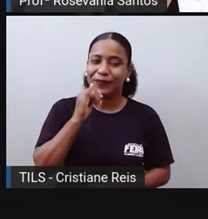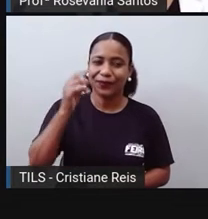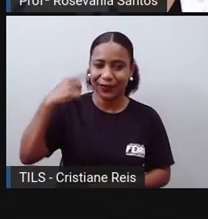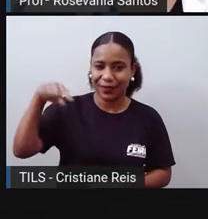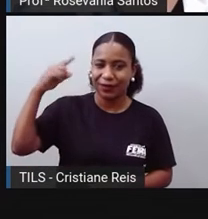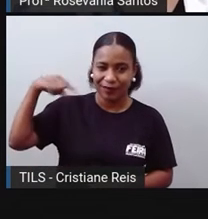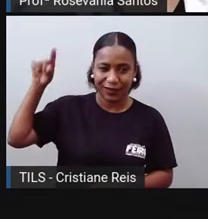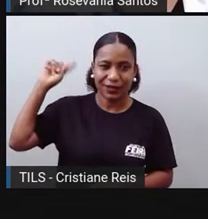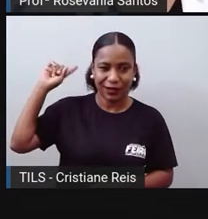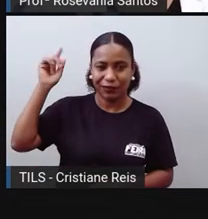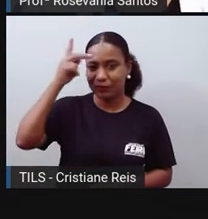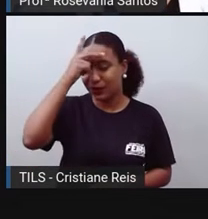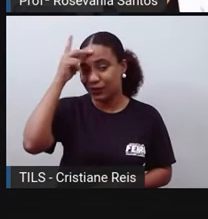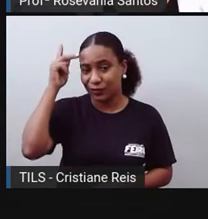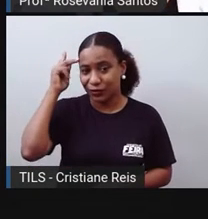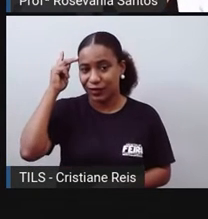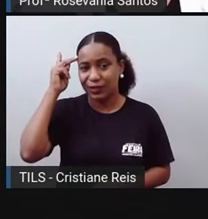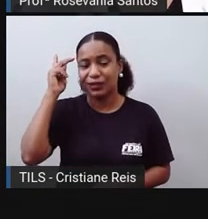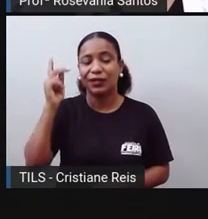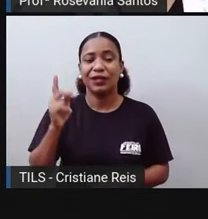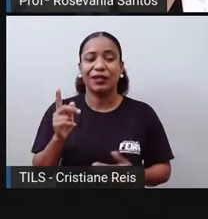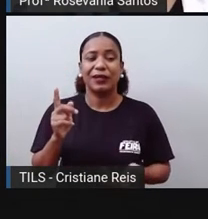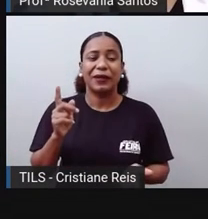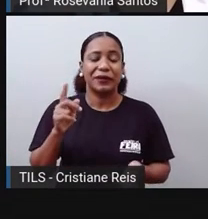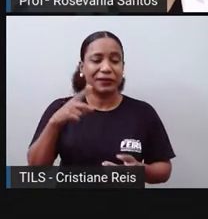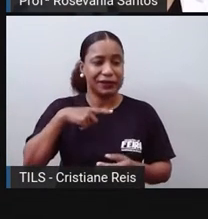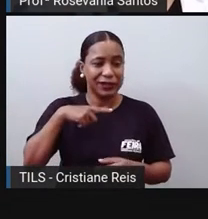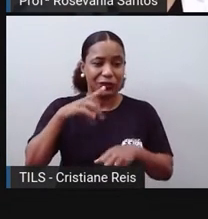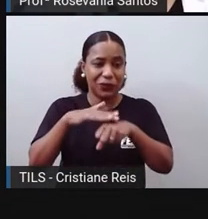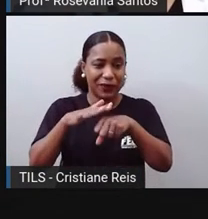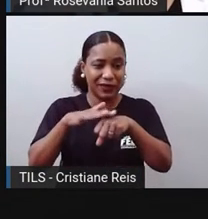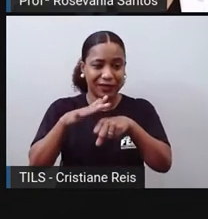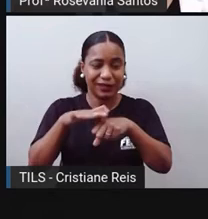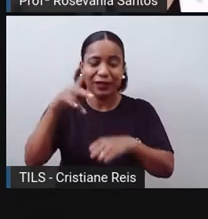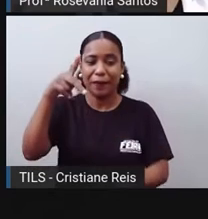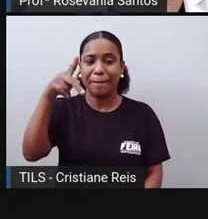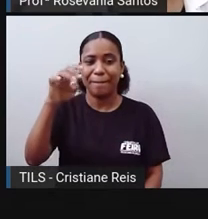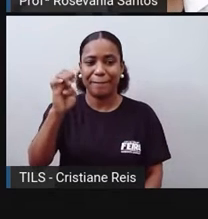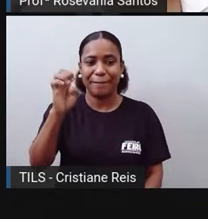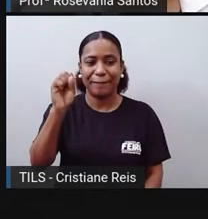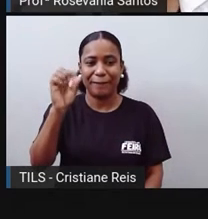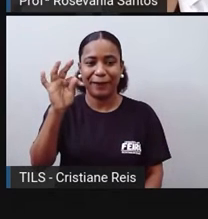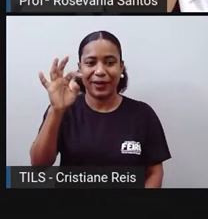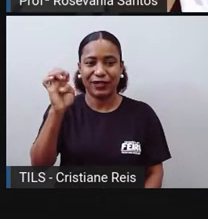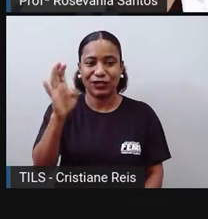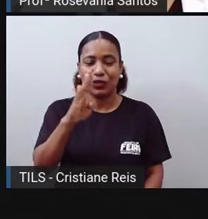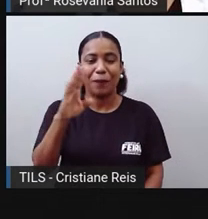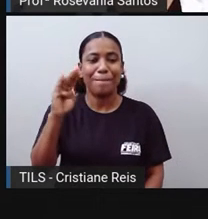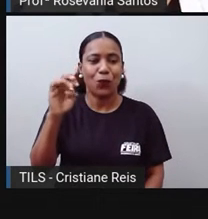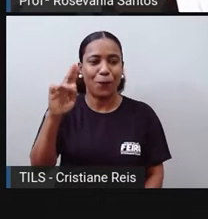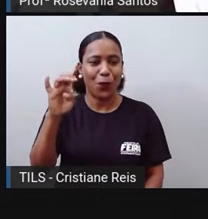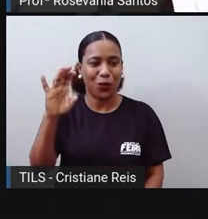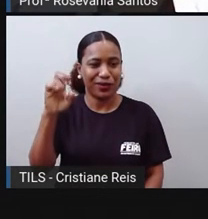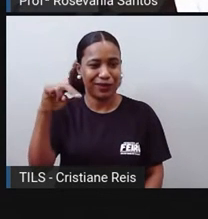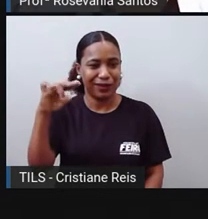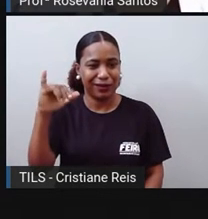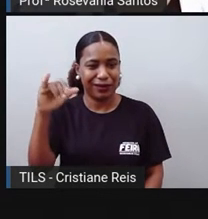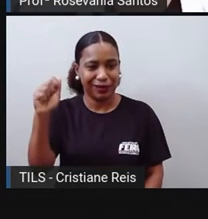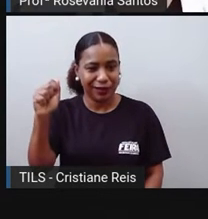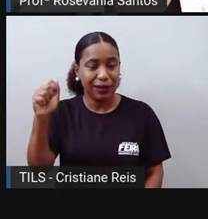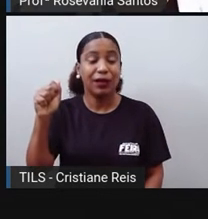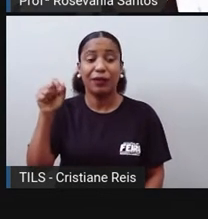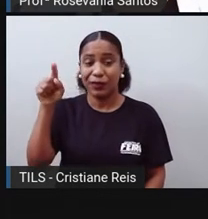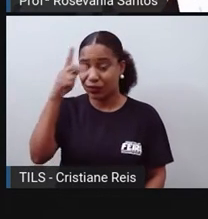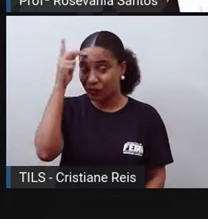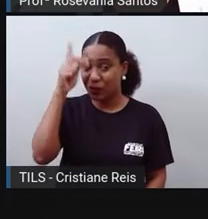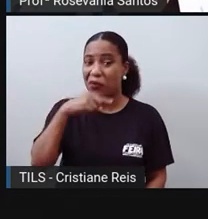morreu da peste bubônica. Hoje em dia, você já tem tratamento para isso, tuberculose também. Muita gente morreu com tuberculose e